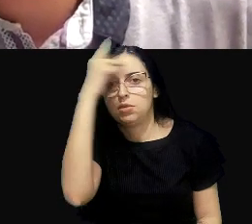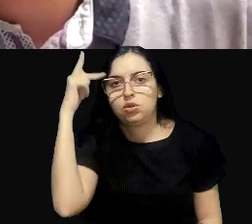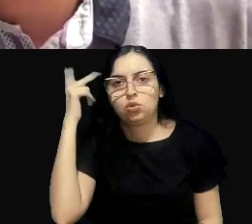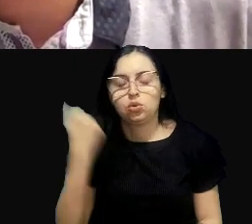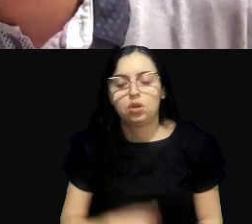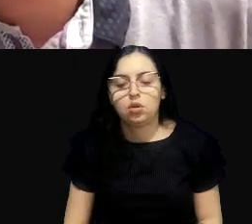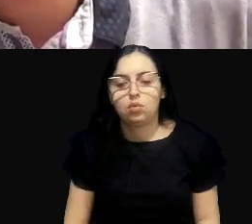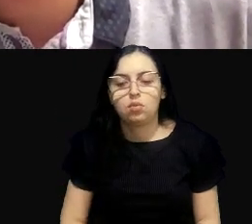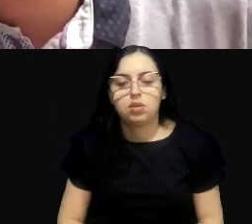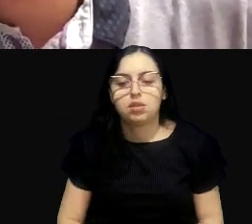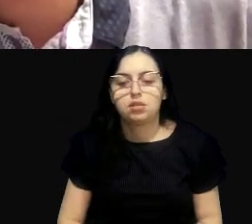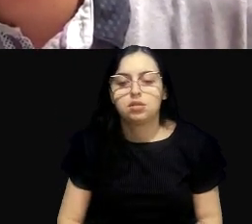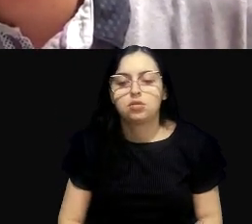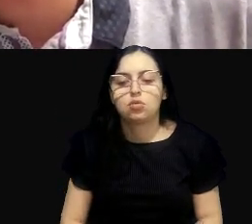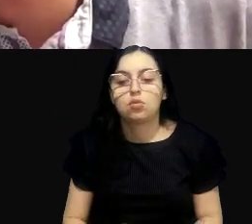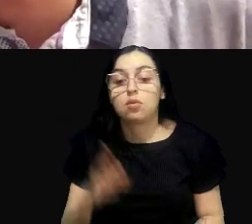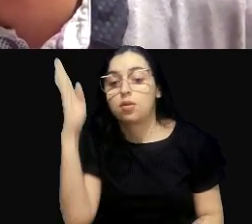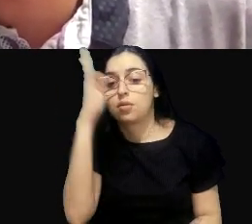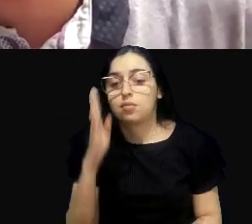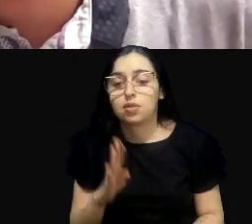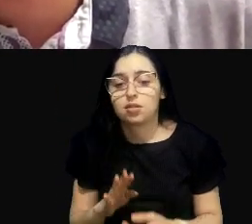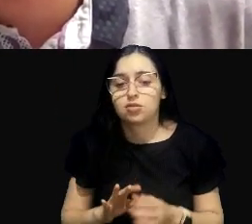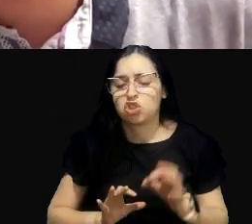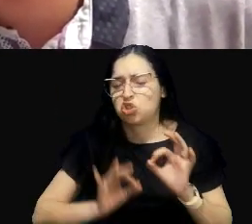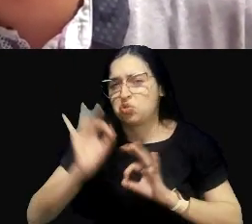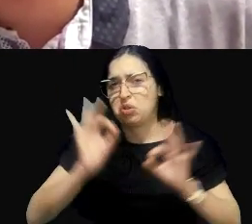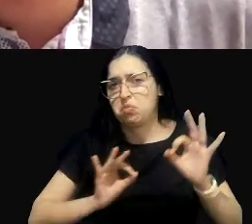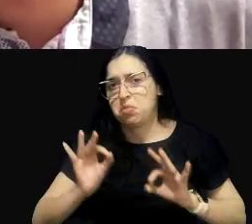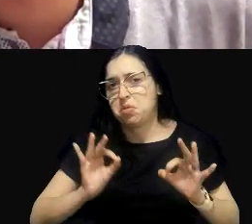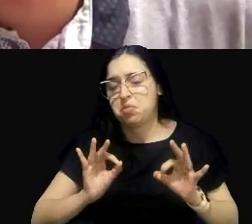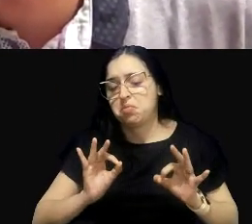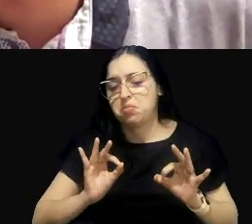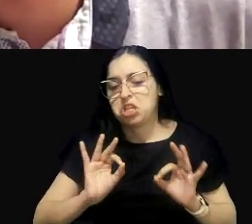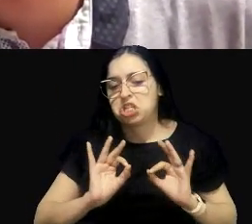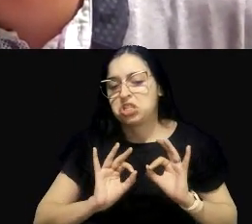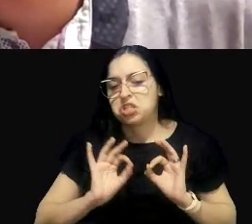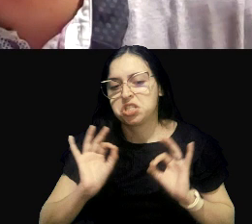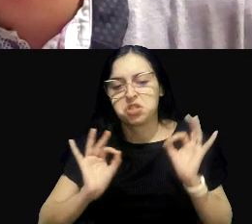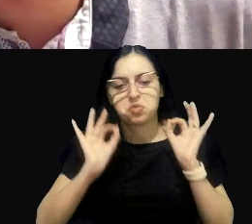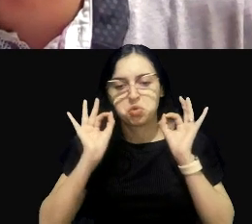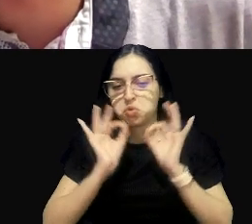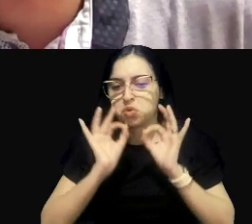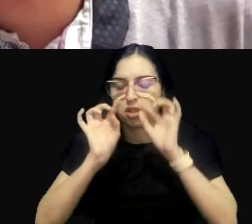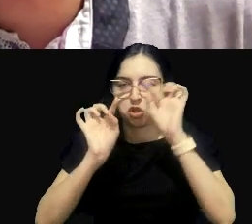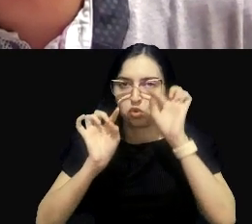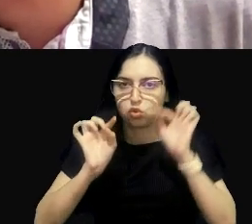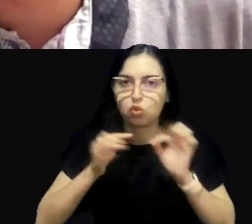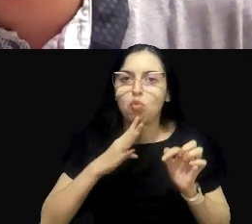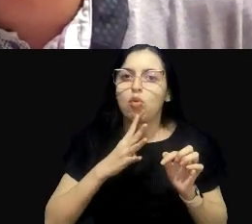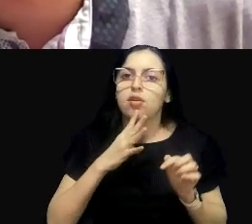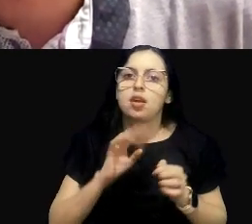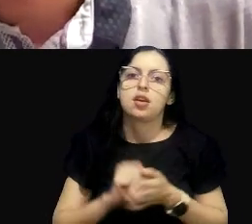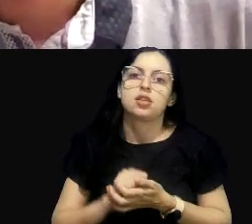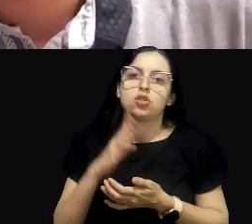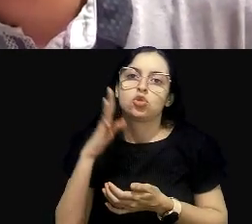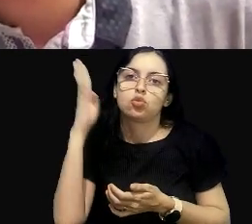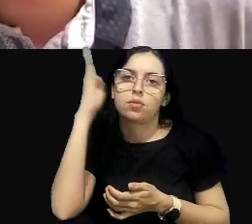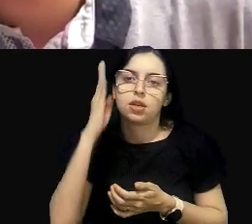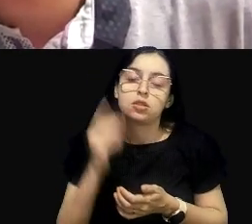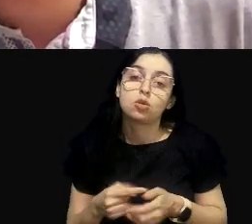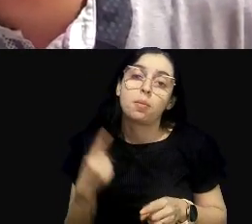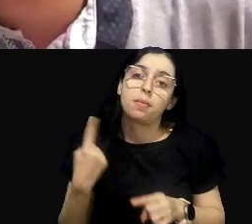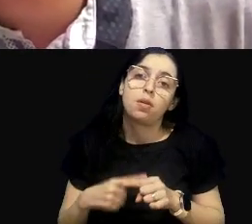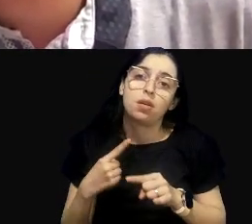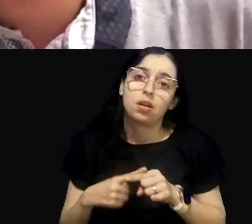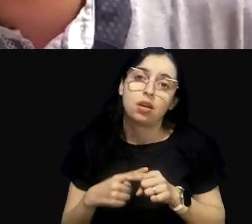vejam que o mapa do Brasil está meio desconfigurado aí, não está exatamente o contorninho que a gente conhece do Brasil. Por quê? Porque a